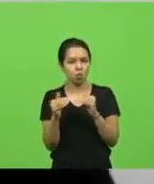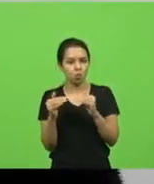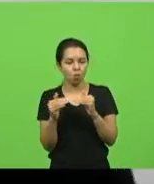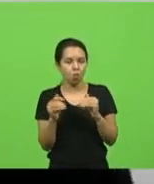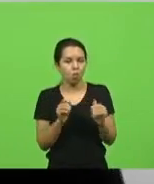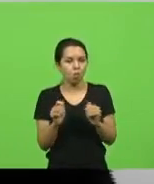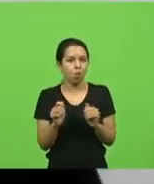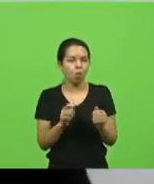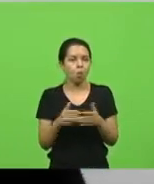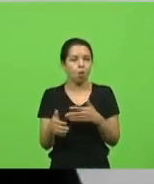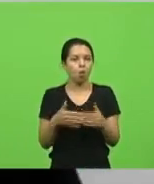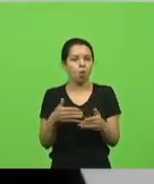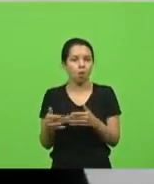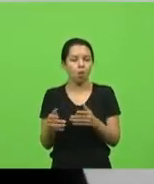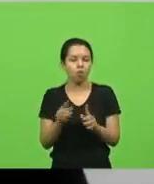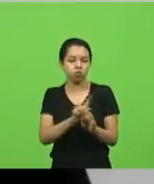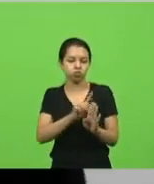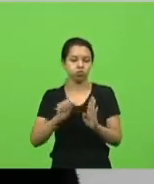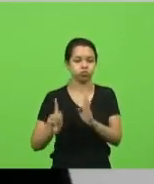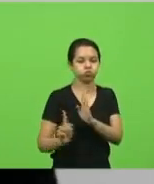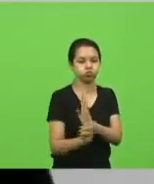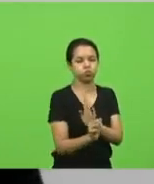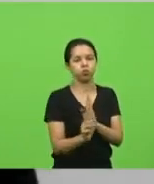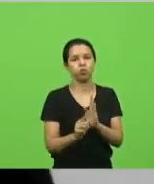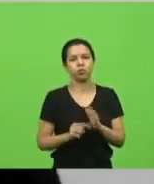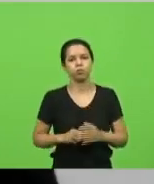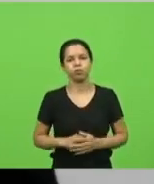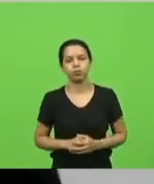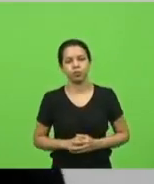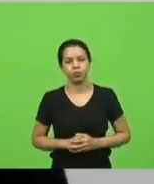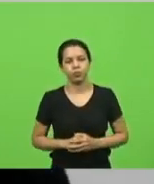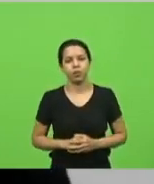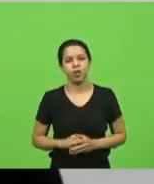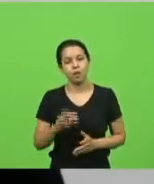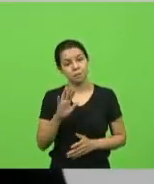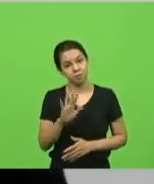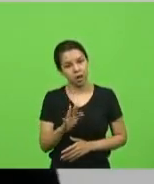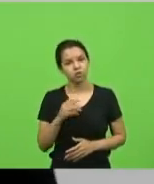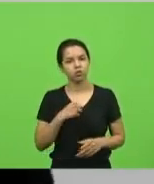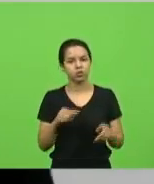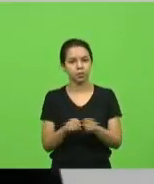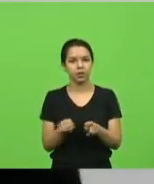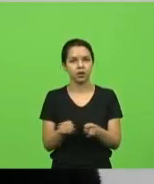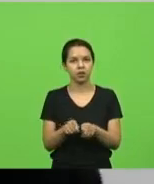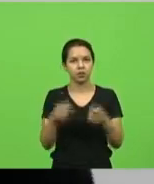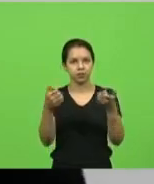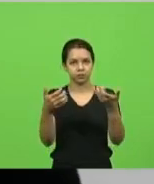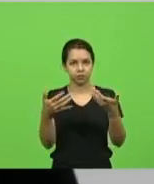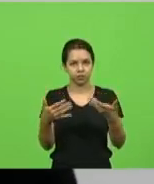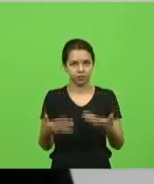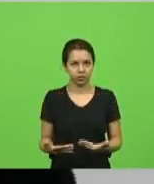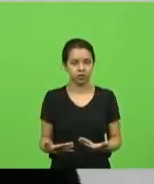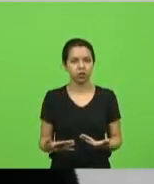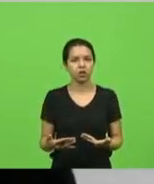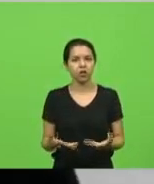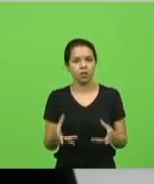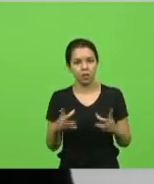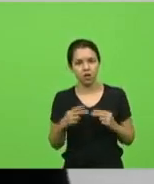tipo de fura-fila. Mas eu queria ressaltar também, sem tirar o mérito do seu projeto,